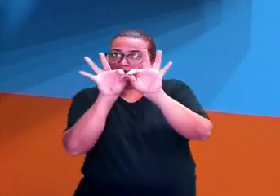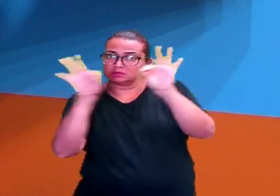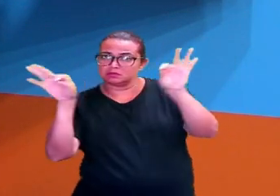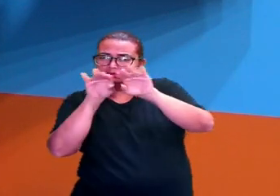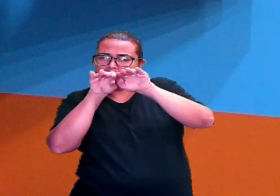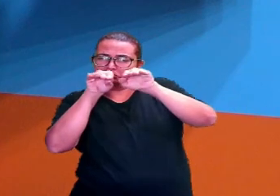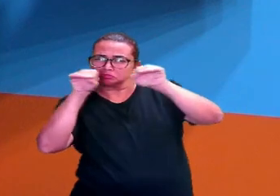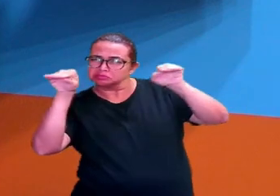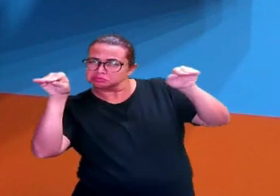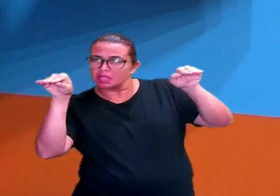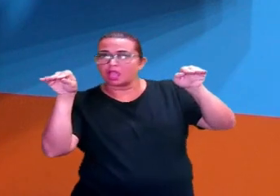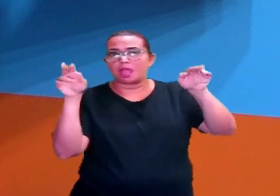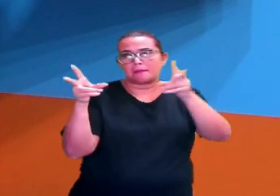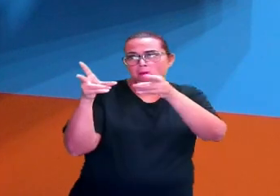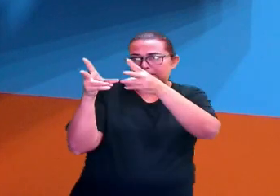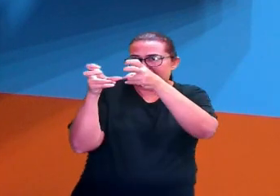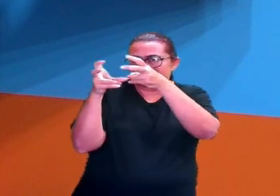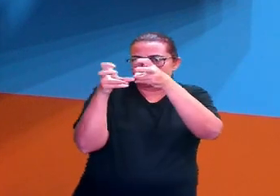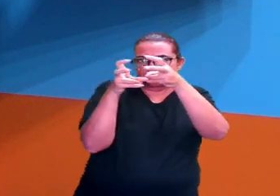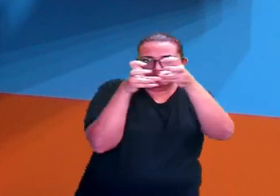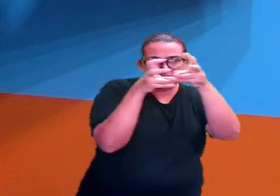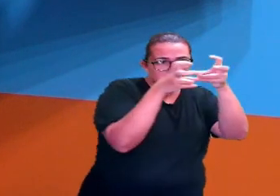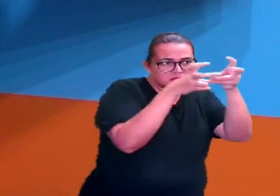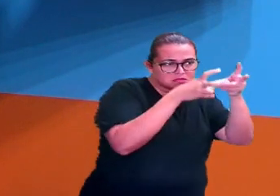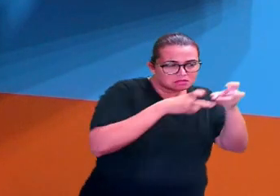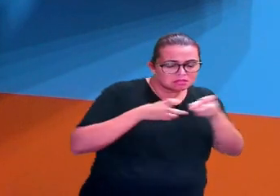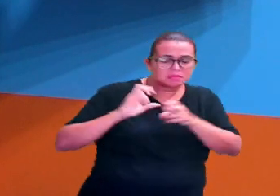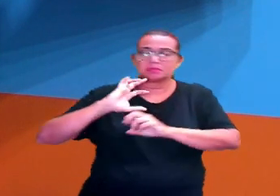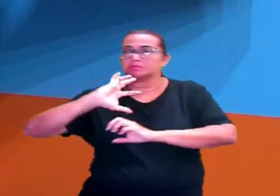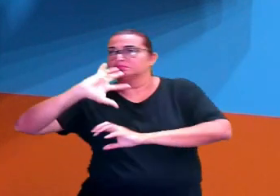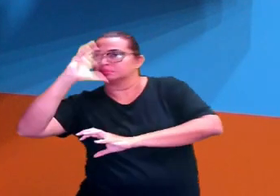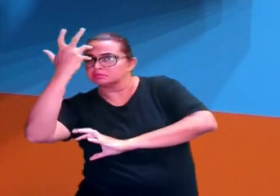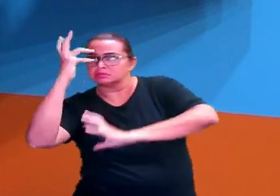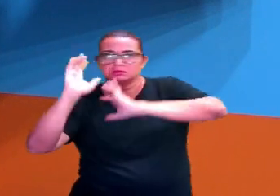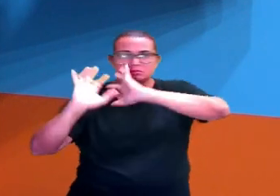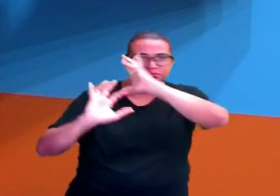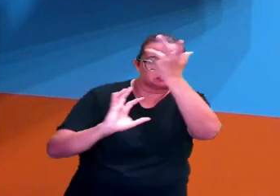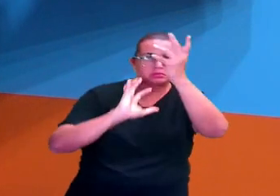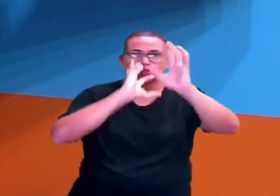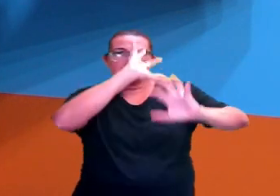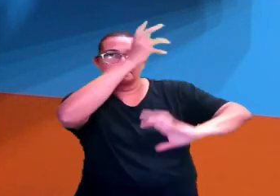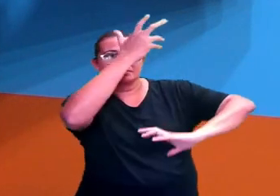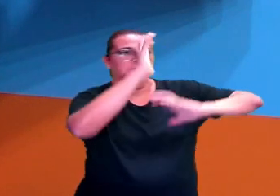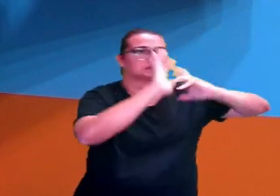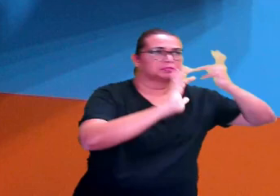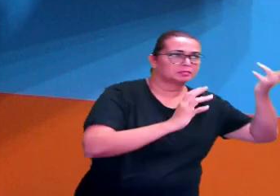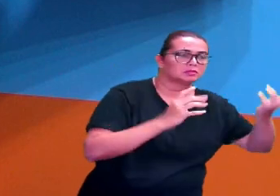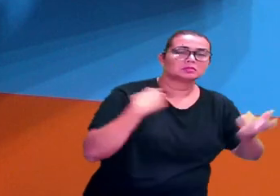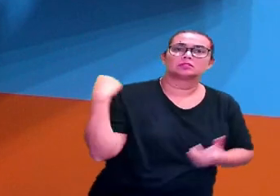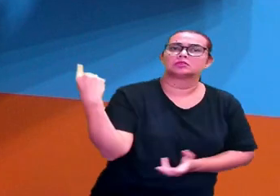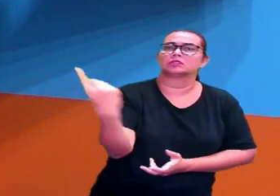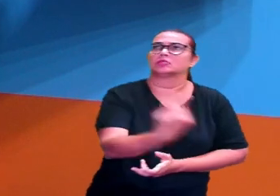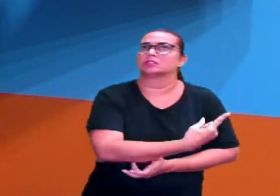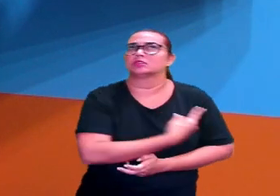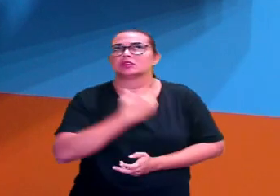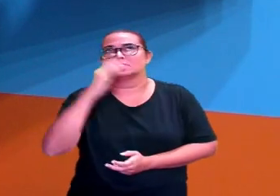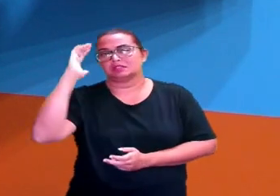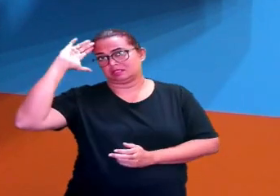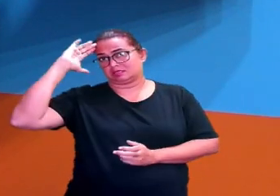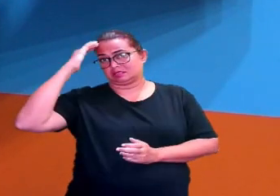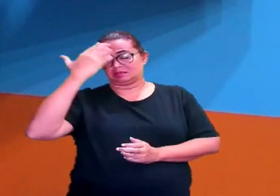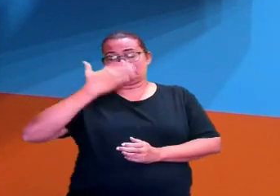observar esses fatos históricos que vai organizar a gente nesse tempo histórico.